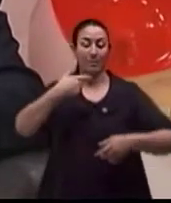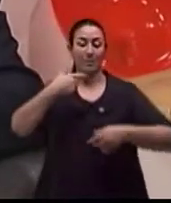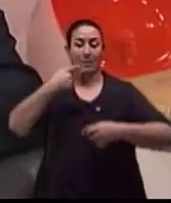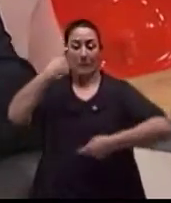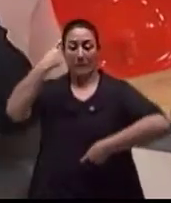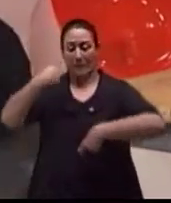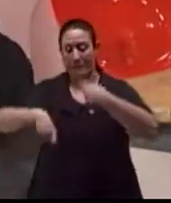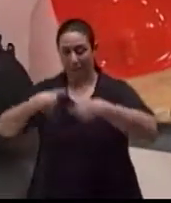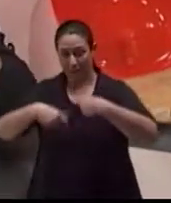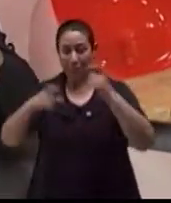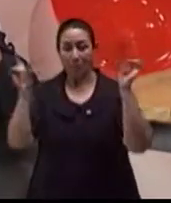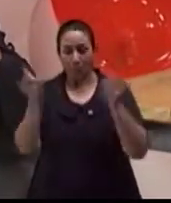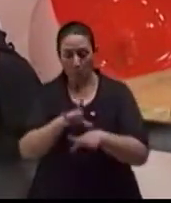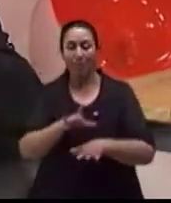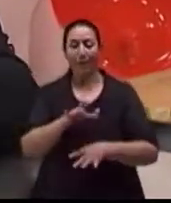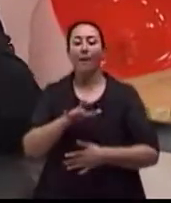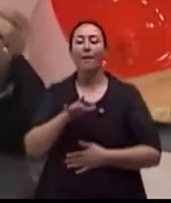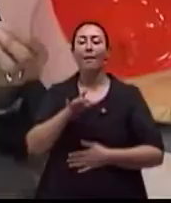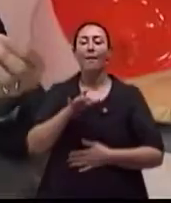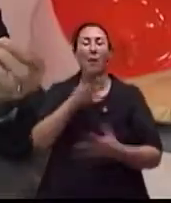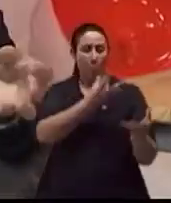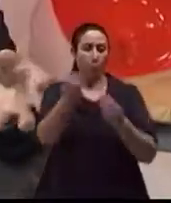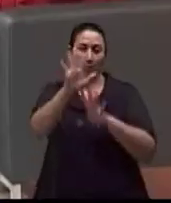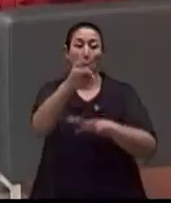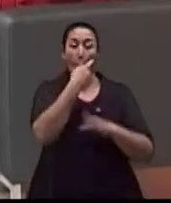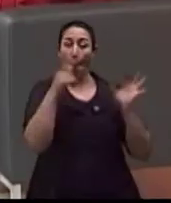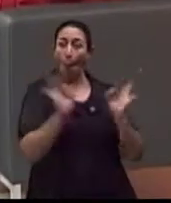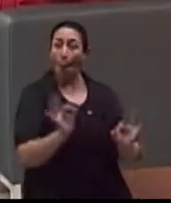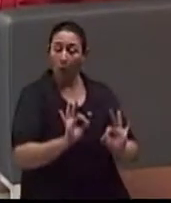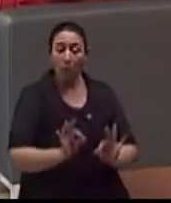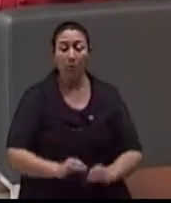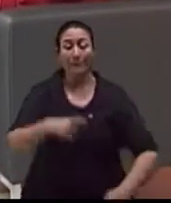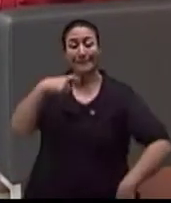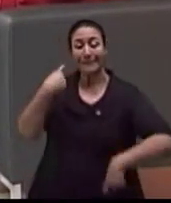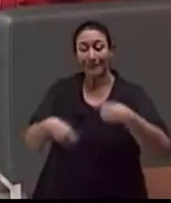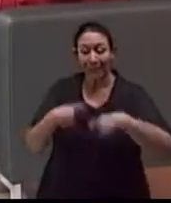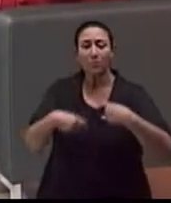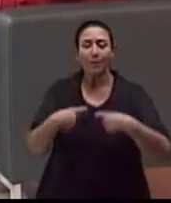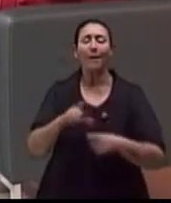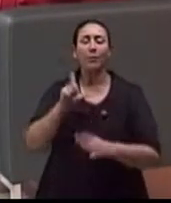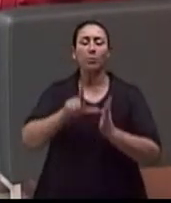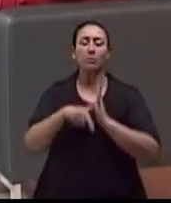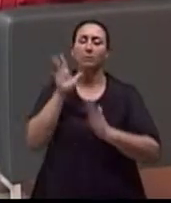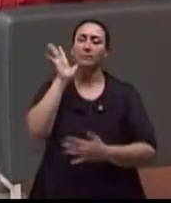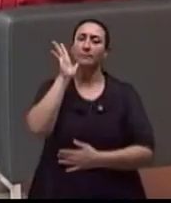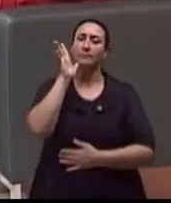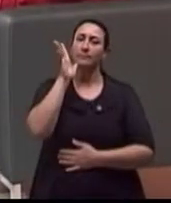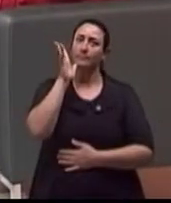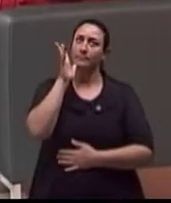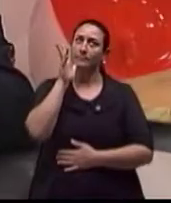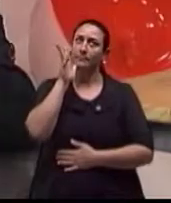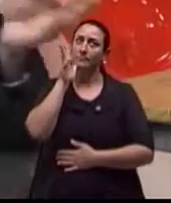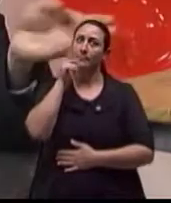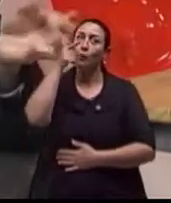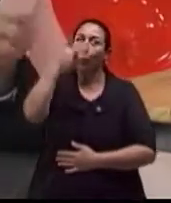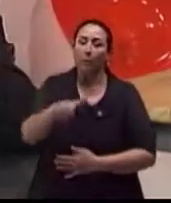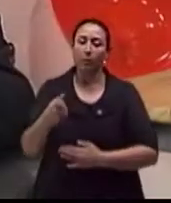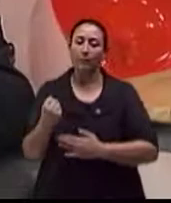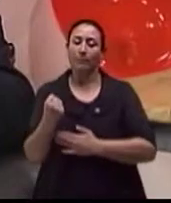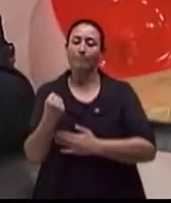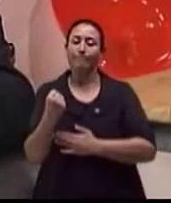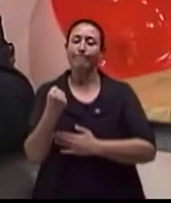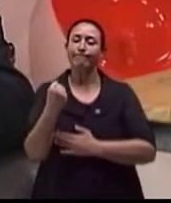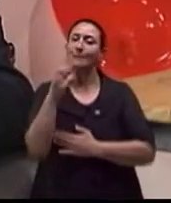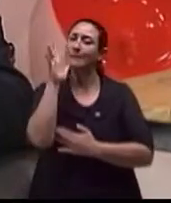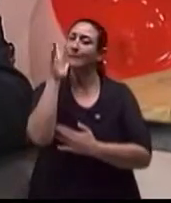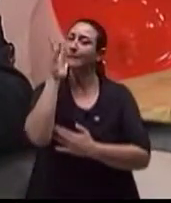ereção e o início de outra... Para quem tomou a medicação? Normal de quem não toma. E quando a gente toma, encurta esse tempo. Então, alguns jovens